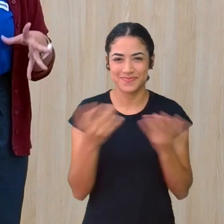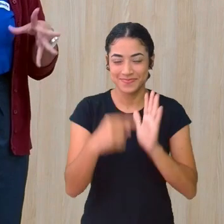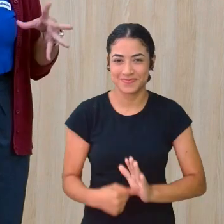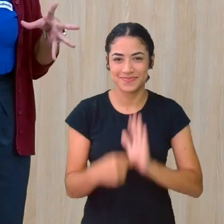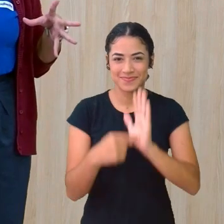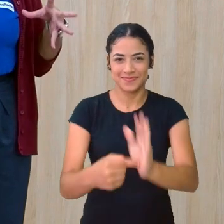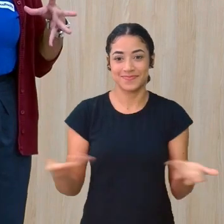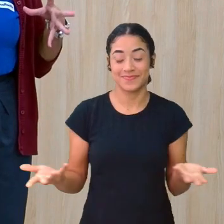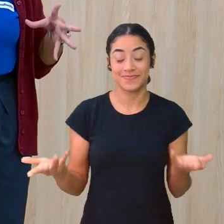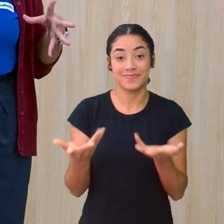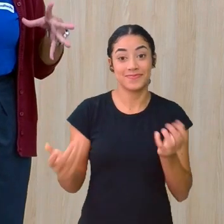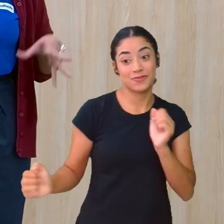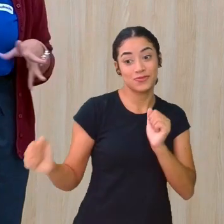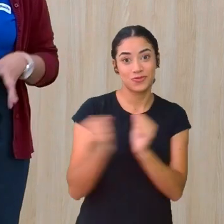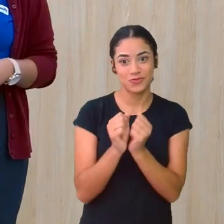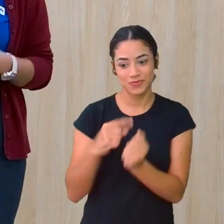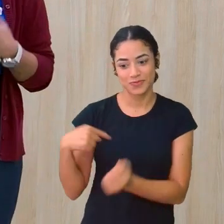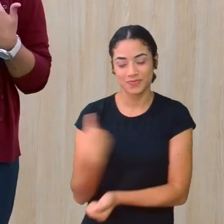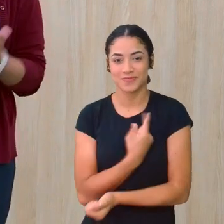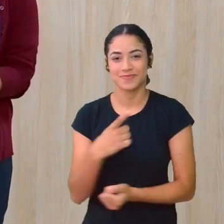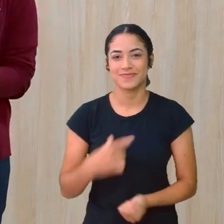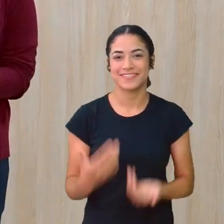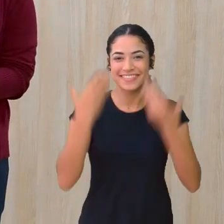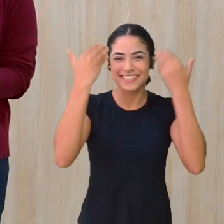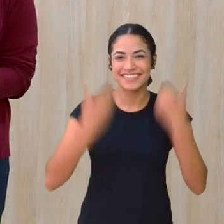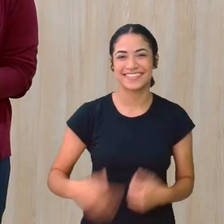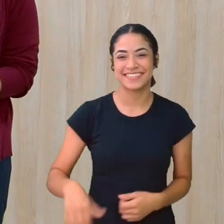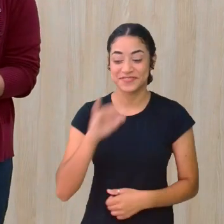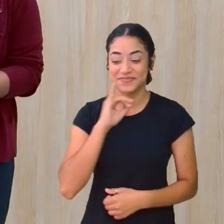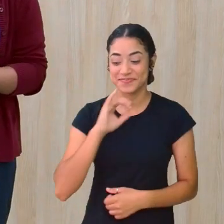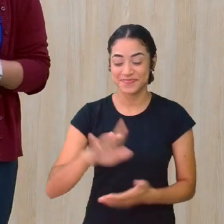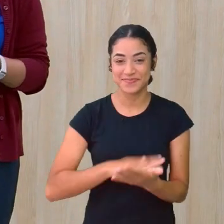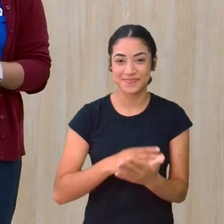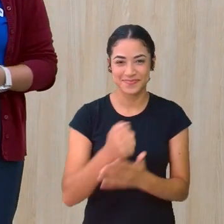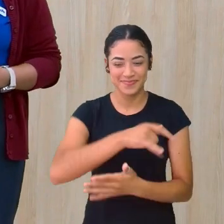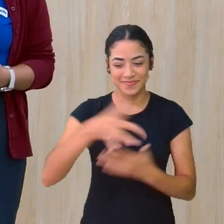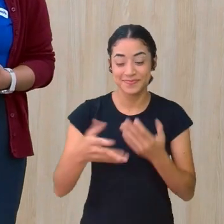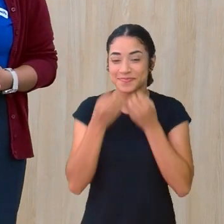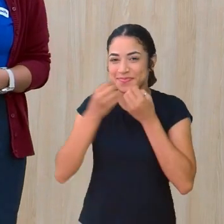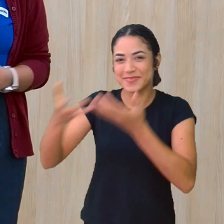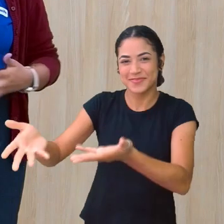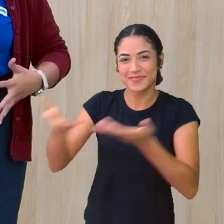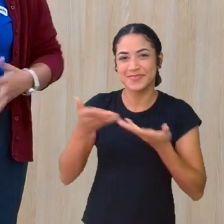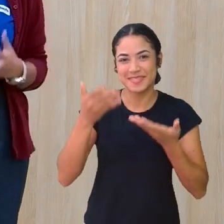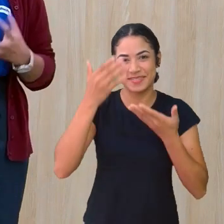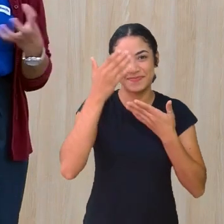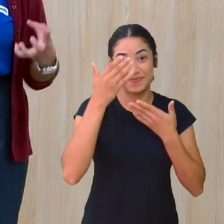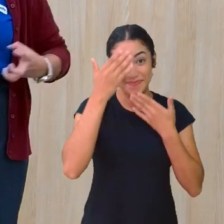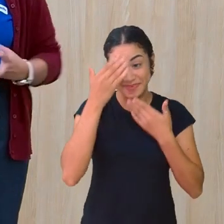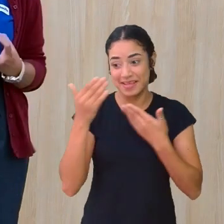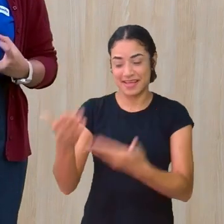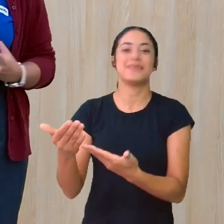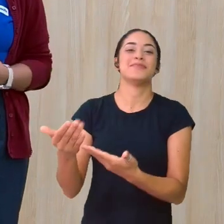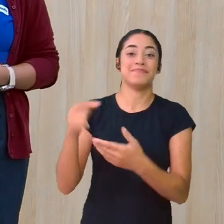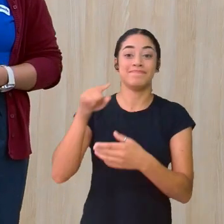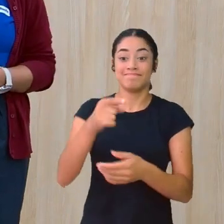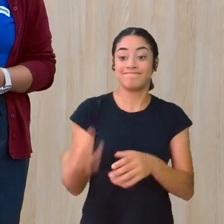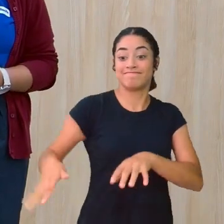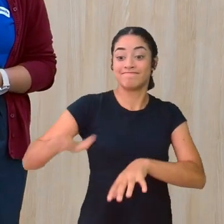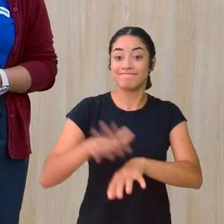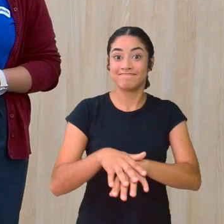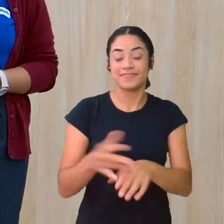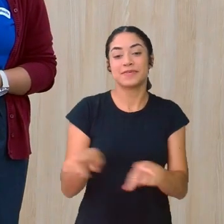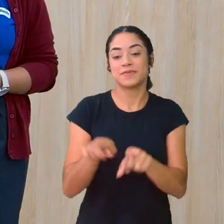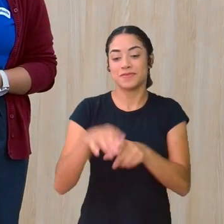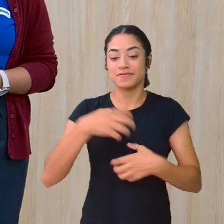aqui as minhas companheiras de aula, eu tenho a nossa querida intérprete Ingrid, seja muito bem-vinda Ingrid, ela vai tornar essa aula muito mais acessível a